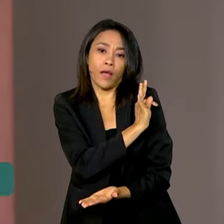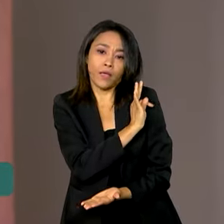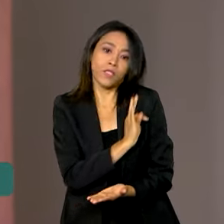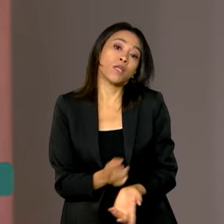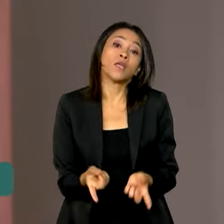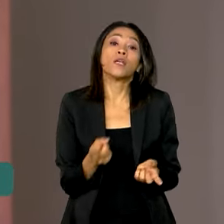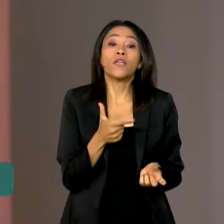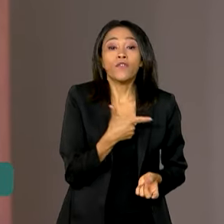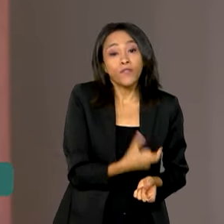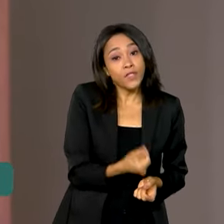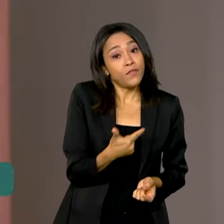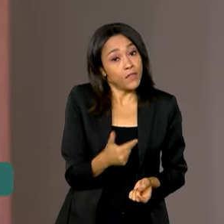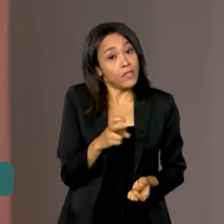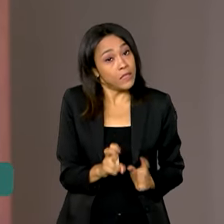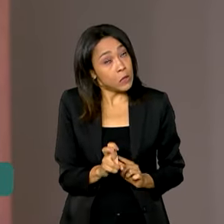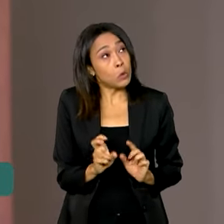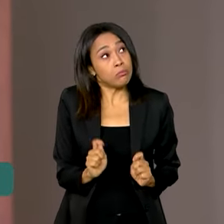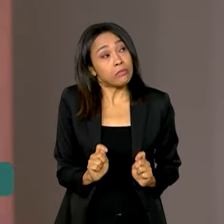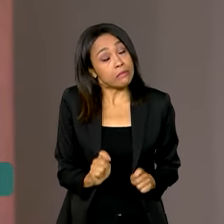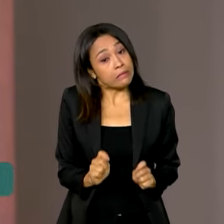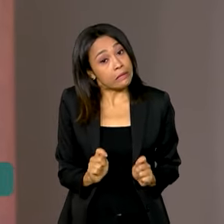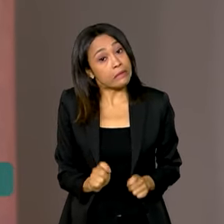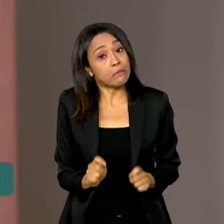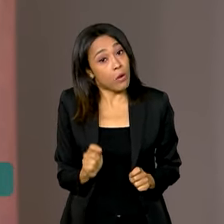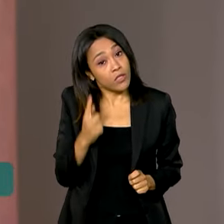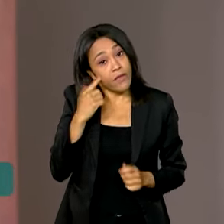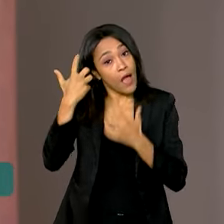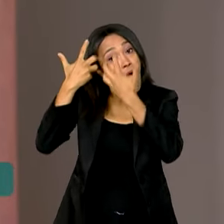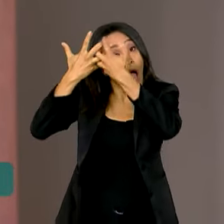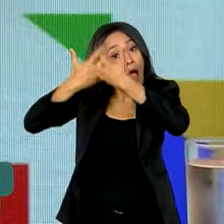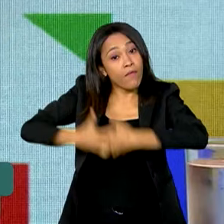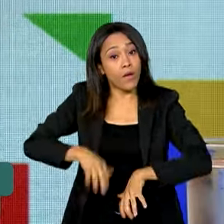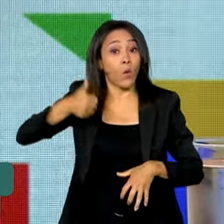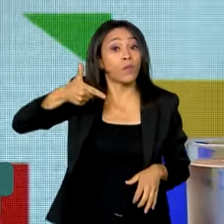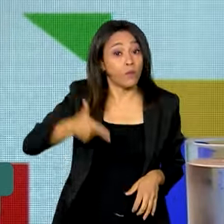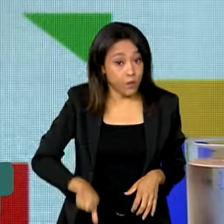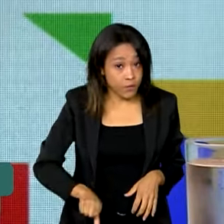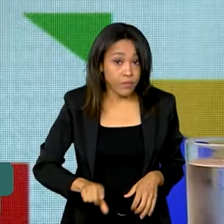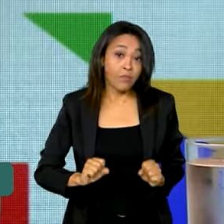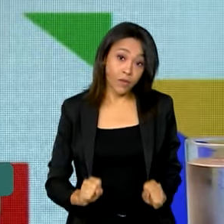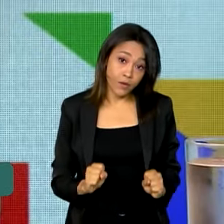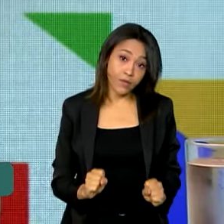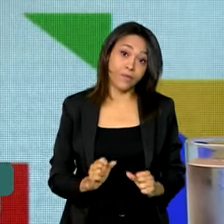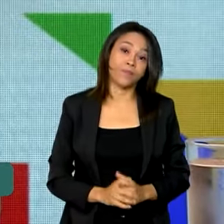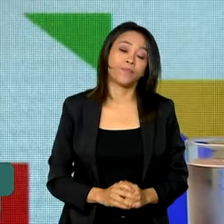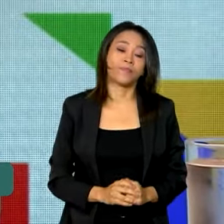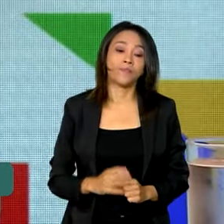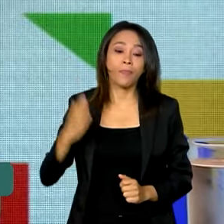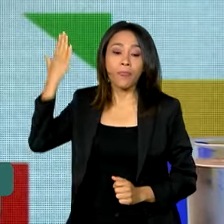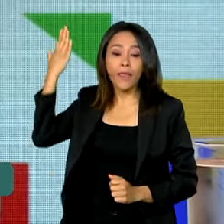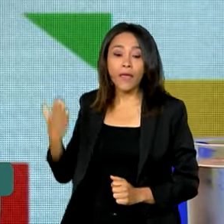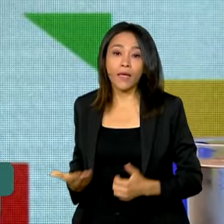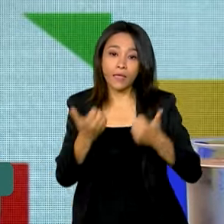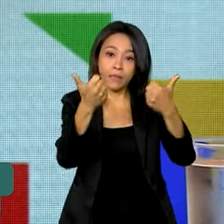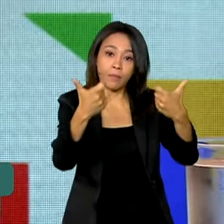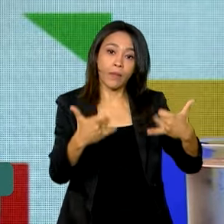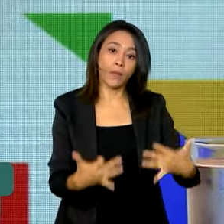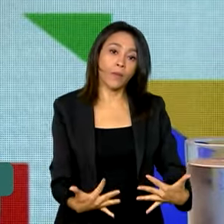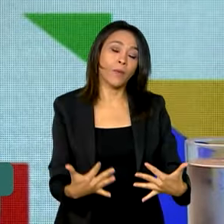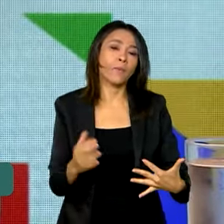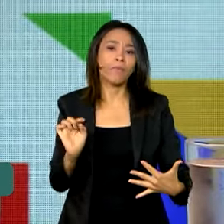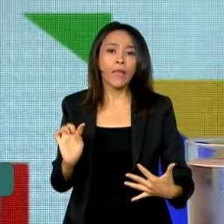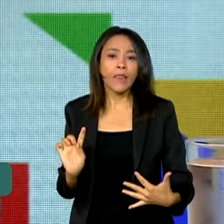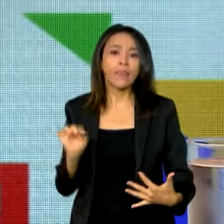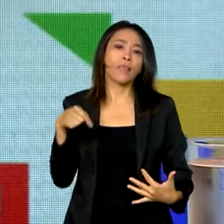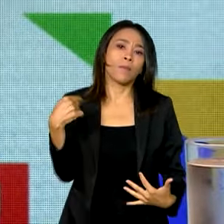essa possibilidade será novamente reavaliada. Nós temos condição de chegar depois do